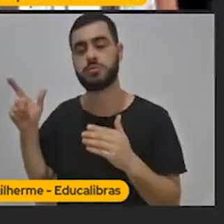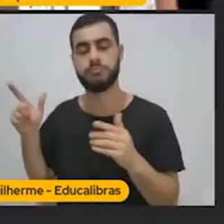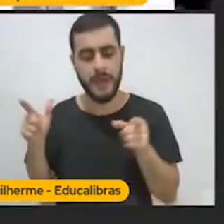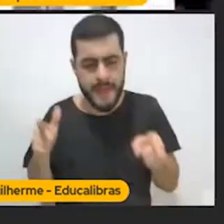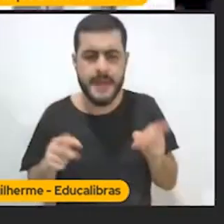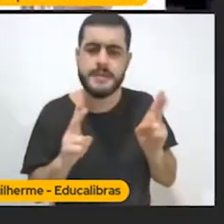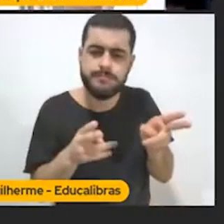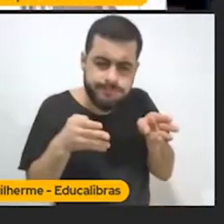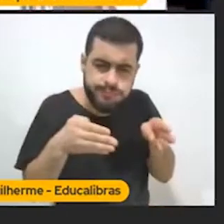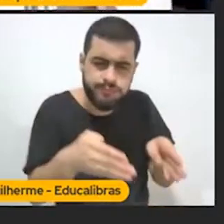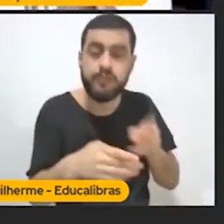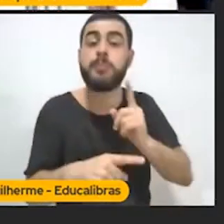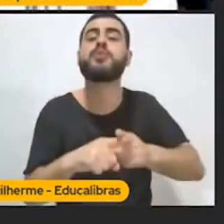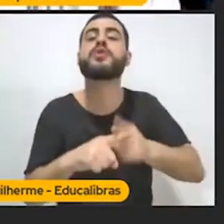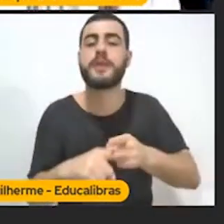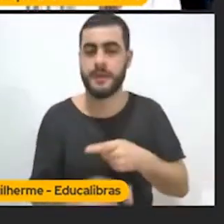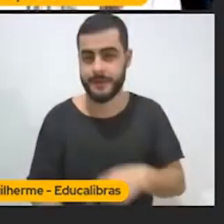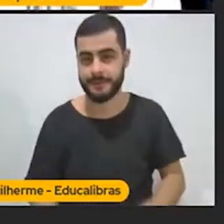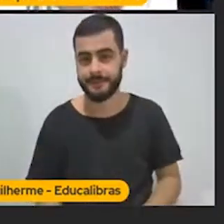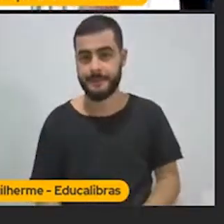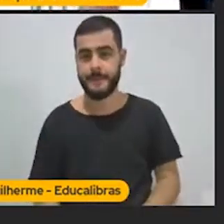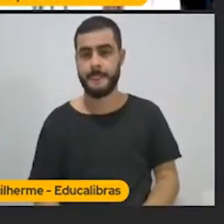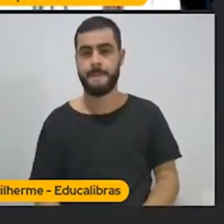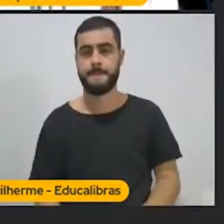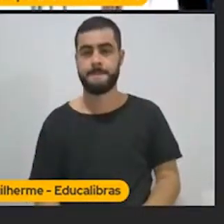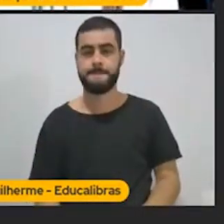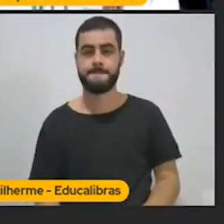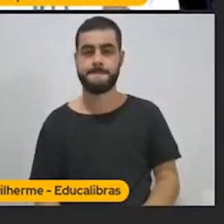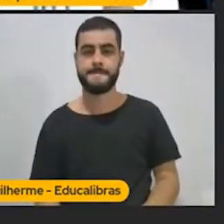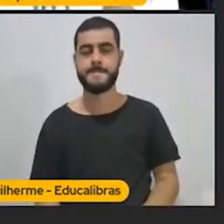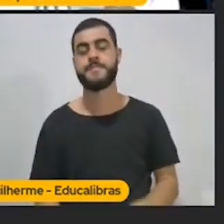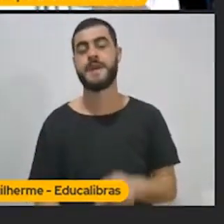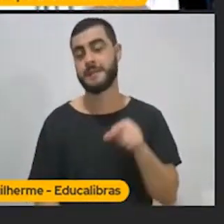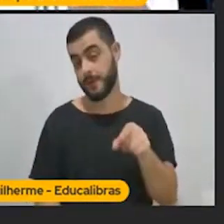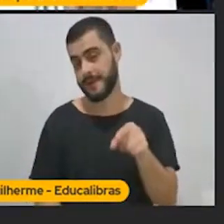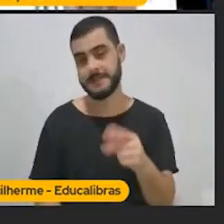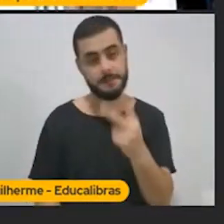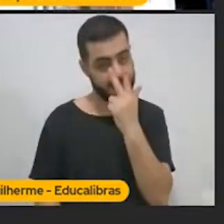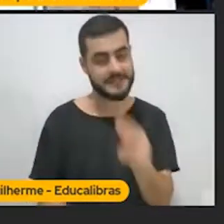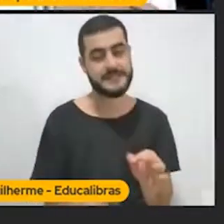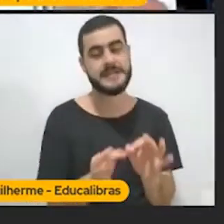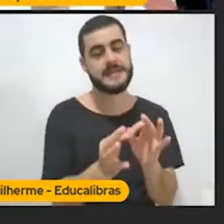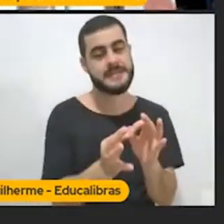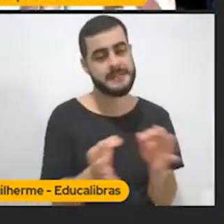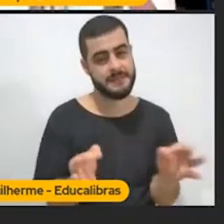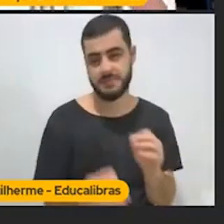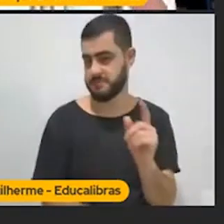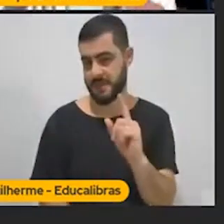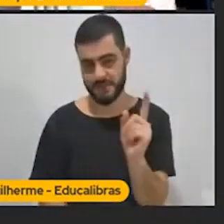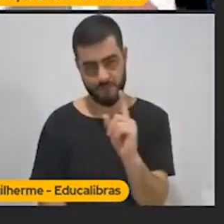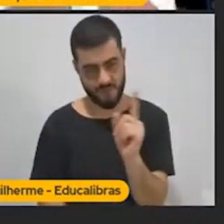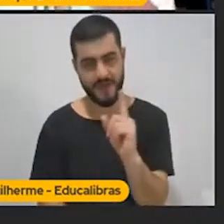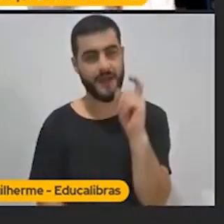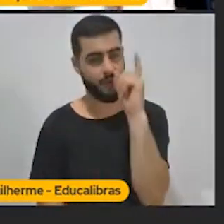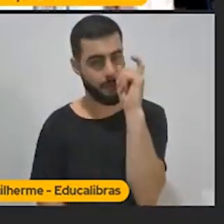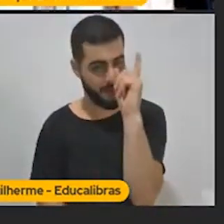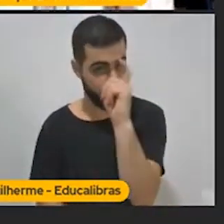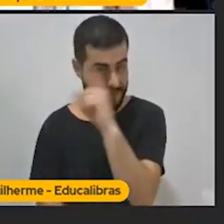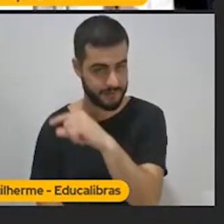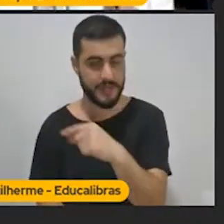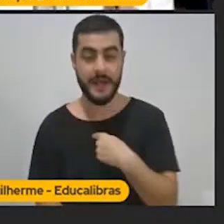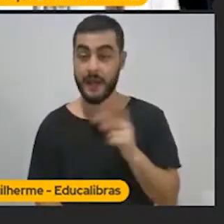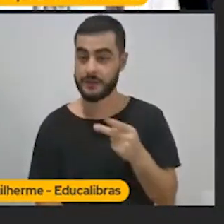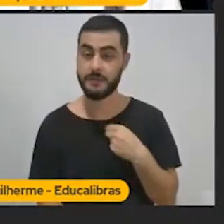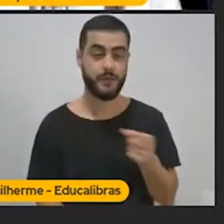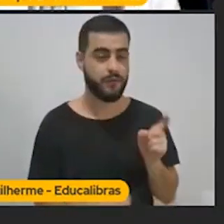ferramenta que parece simples, mas é complexa, gente. Eu uso isso para absolutamente tudo e tenho que ficar revendo sempre,